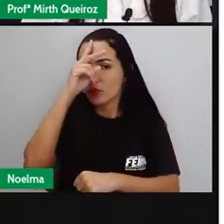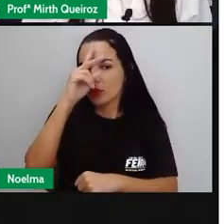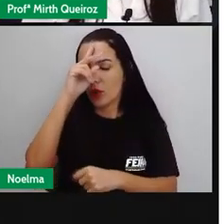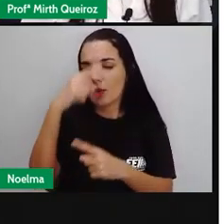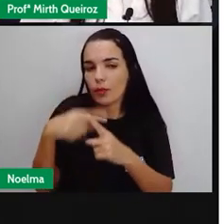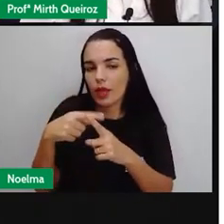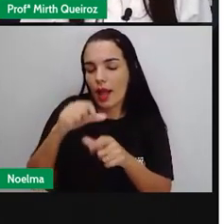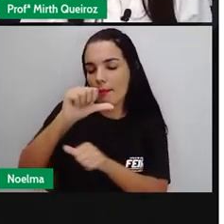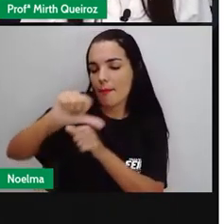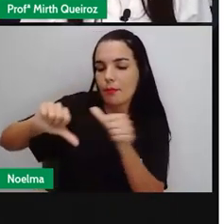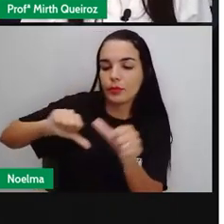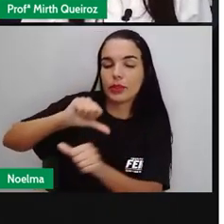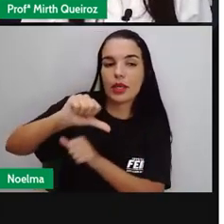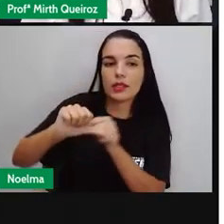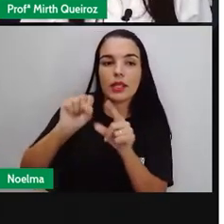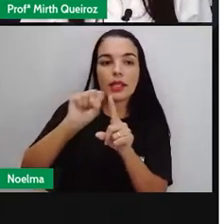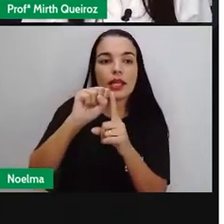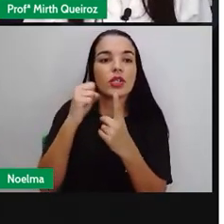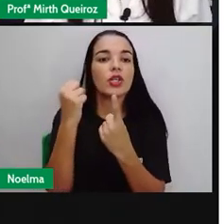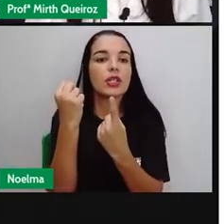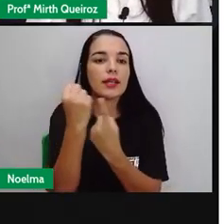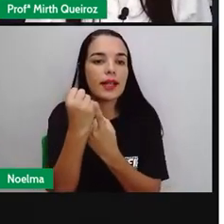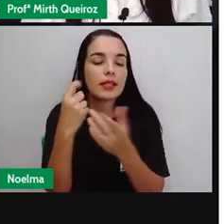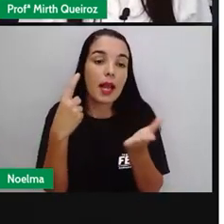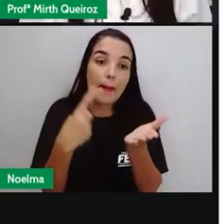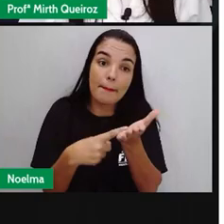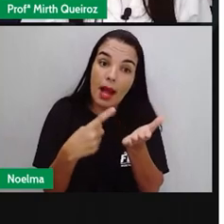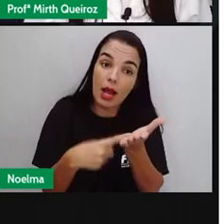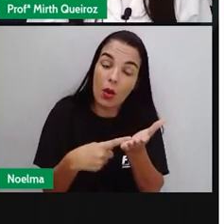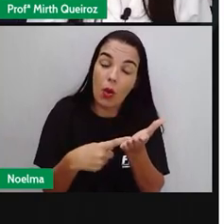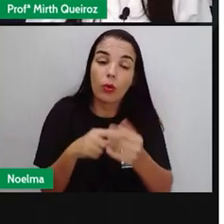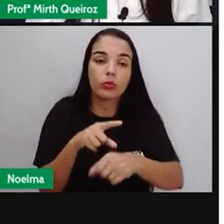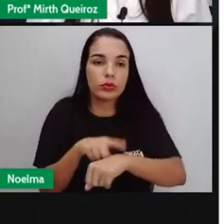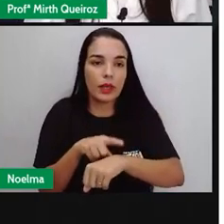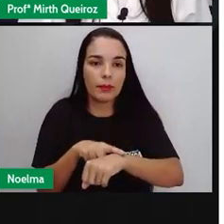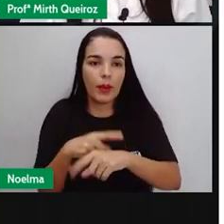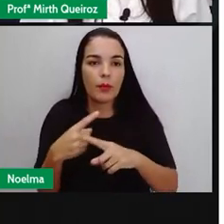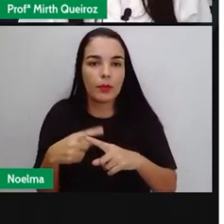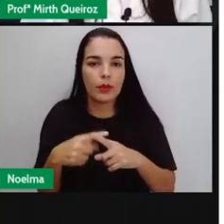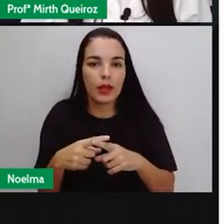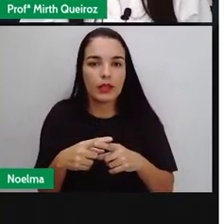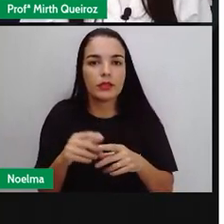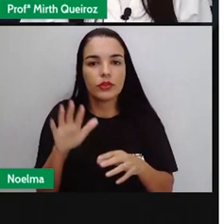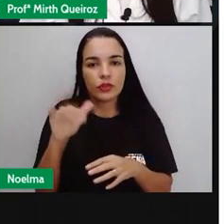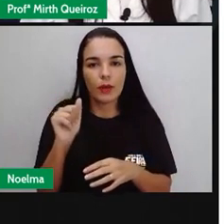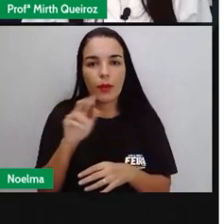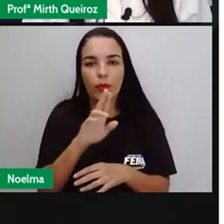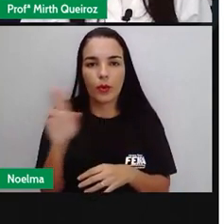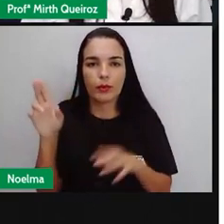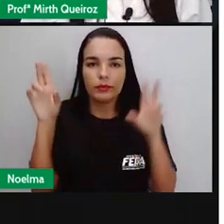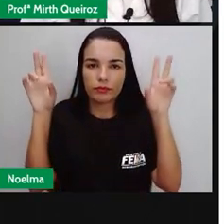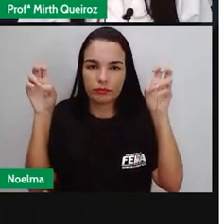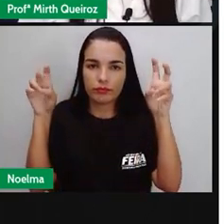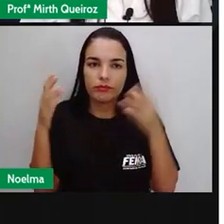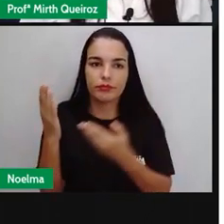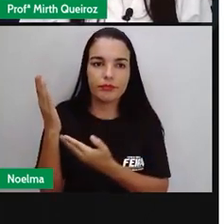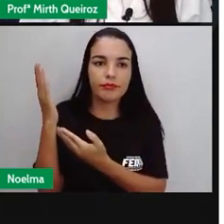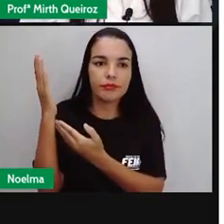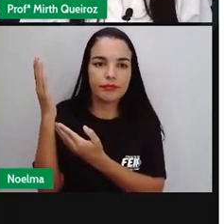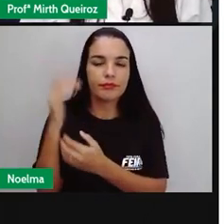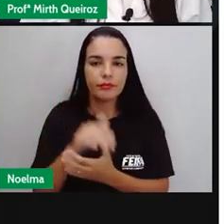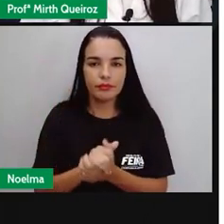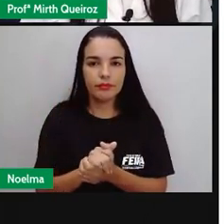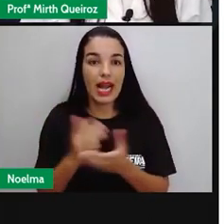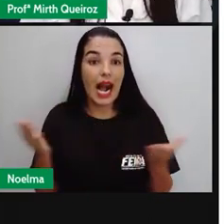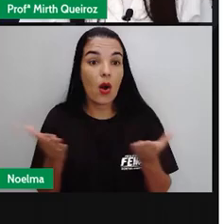Que houveram, que marcaram esse tempo Aí a gente chama de tempo histórico A contagem